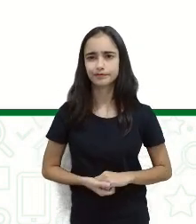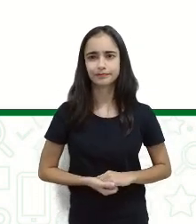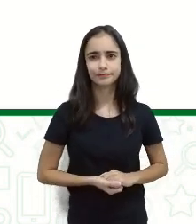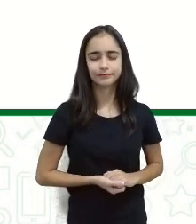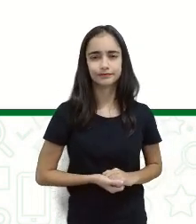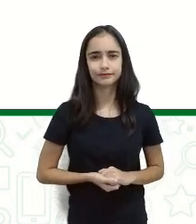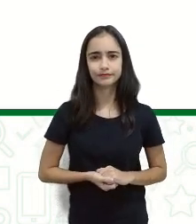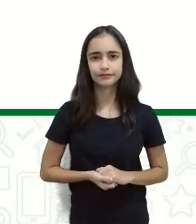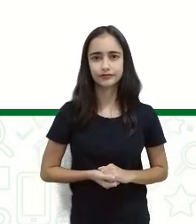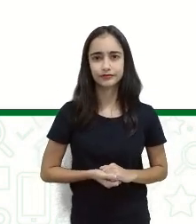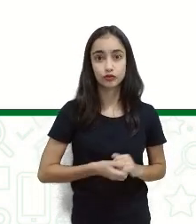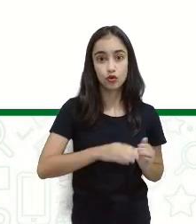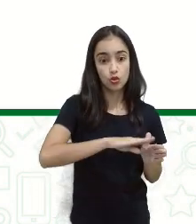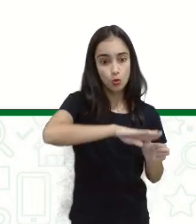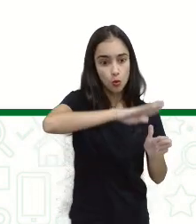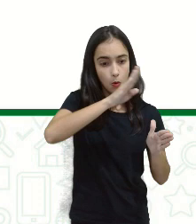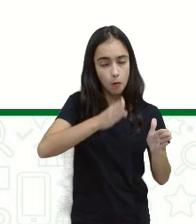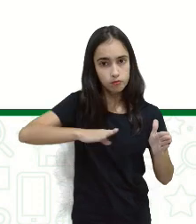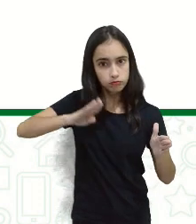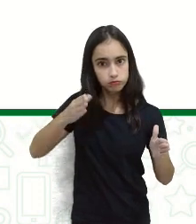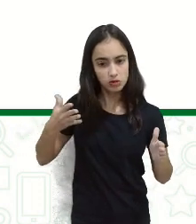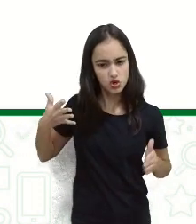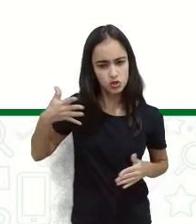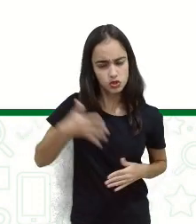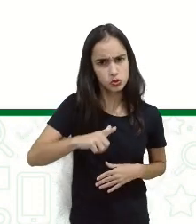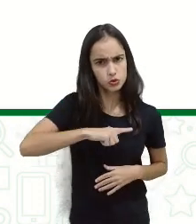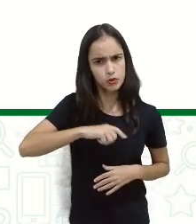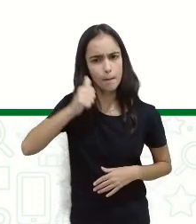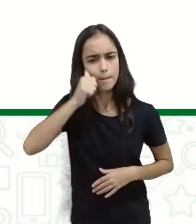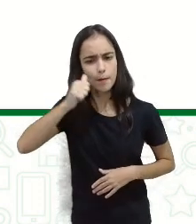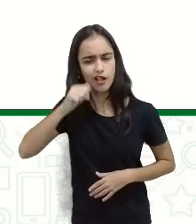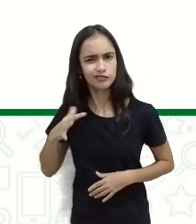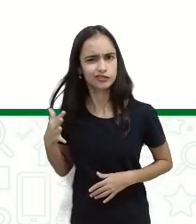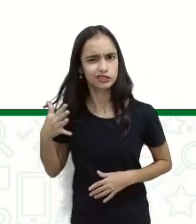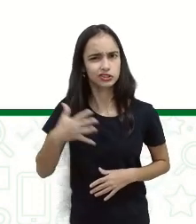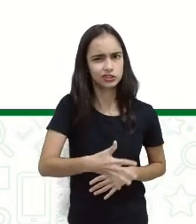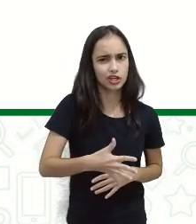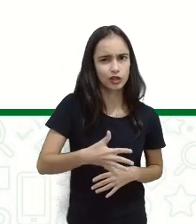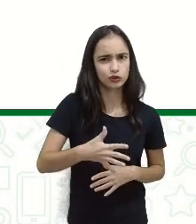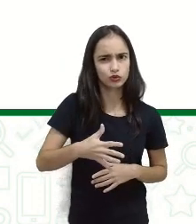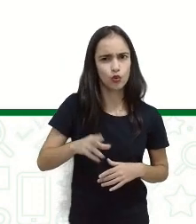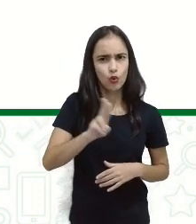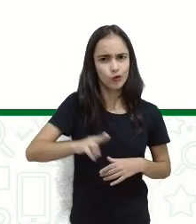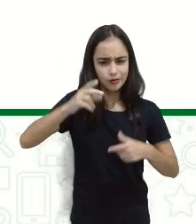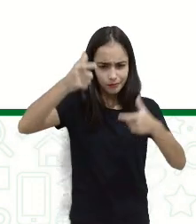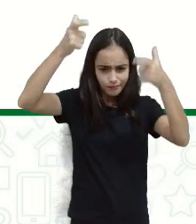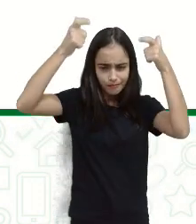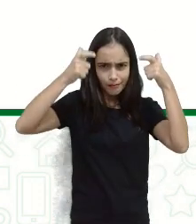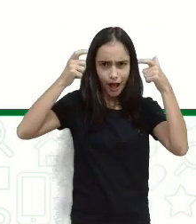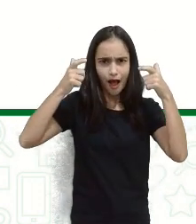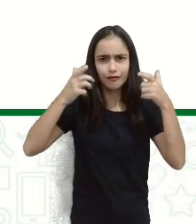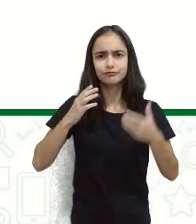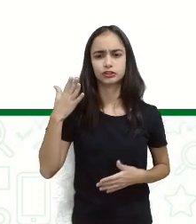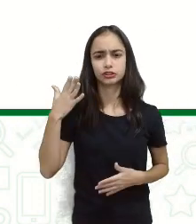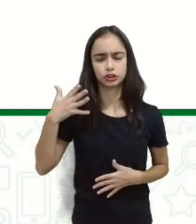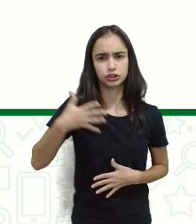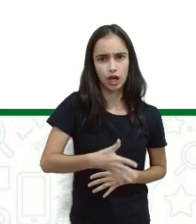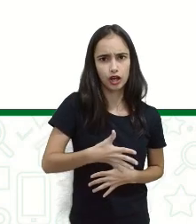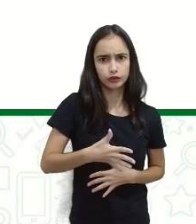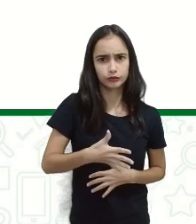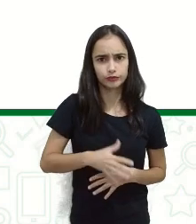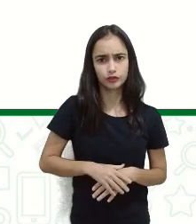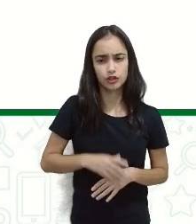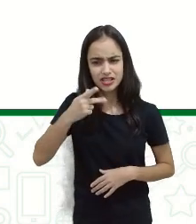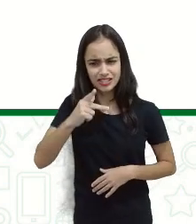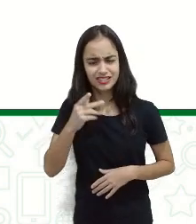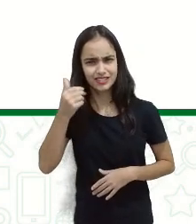No morro chato, tem uma moça chata com um tacho chato na cabeça. Moça chata, esse tacho chato é